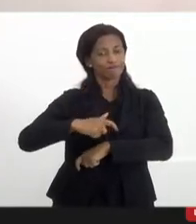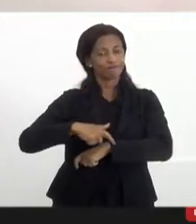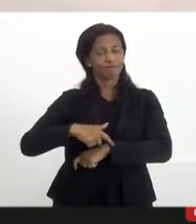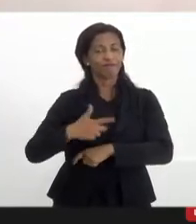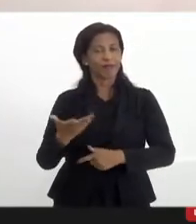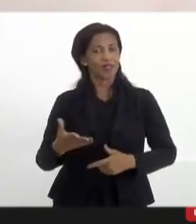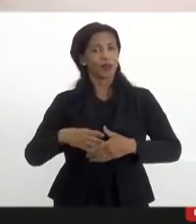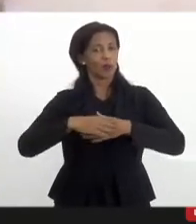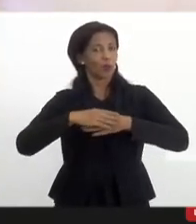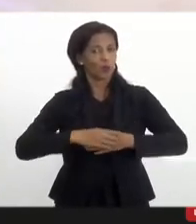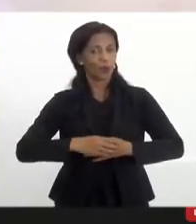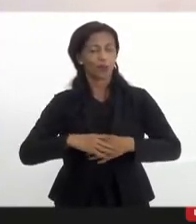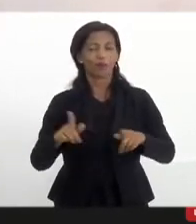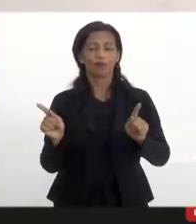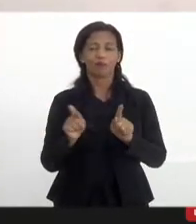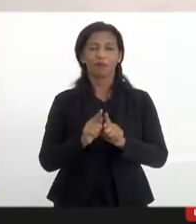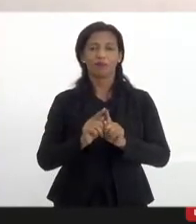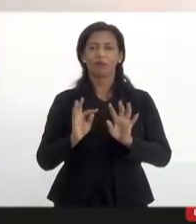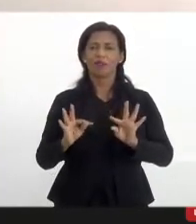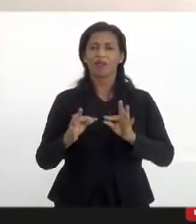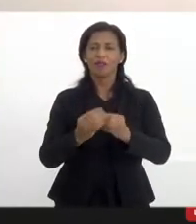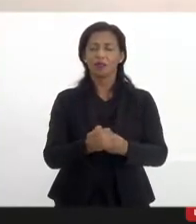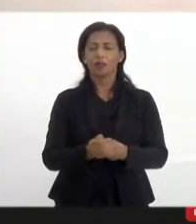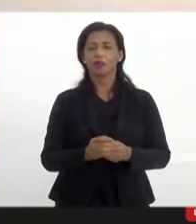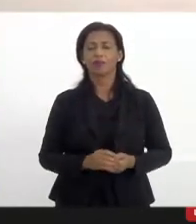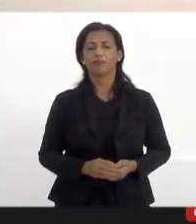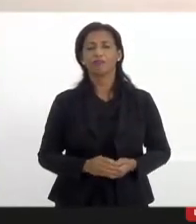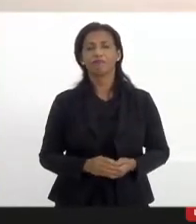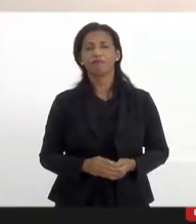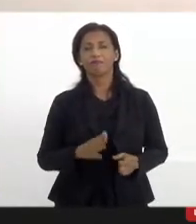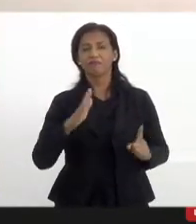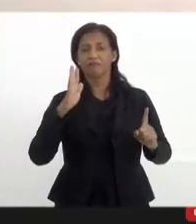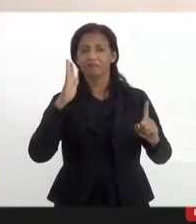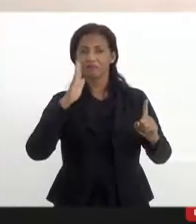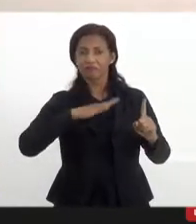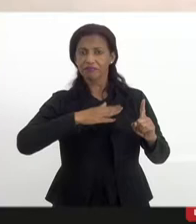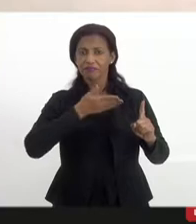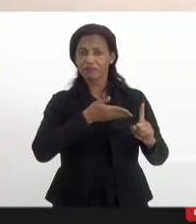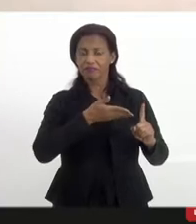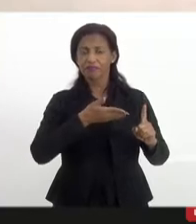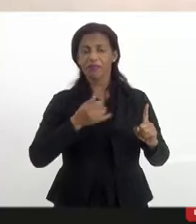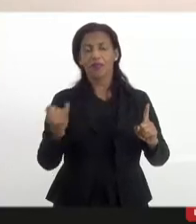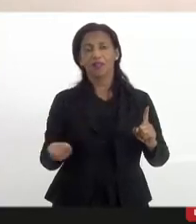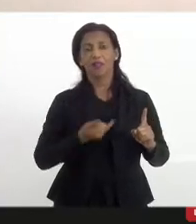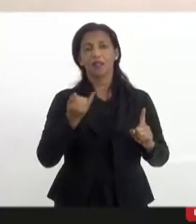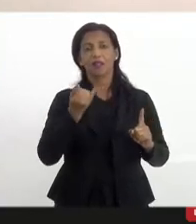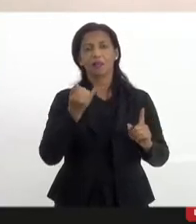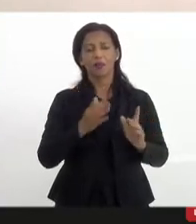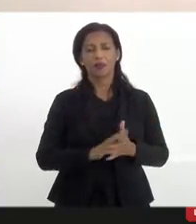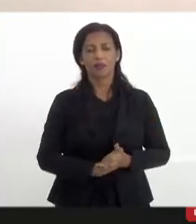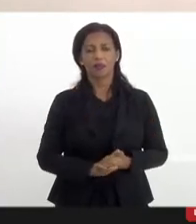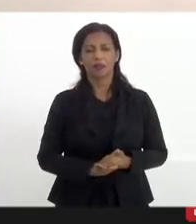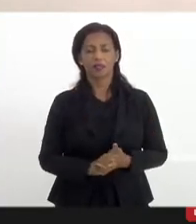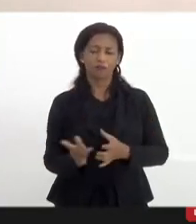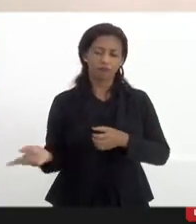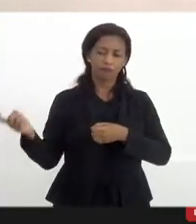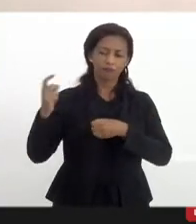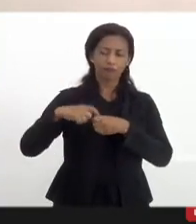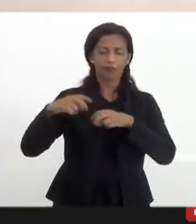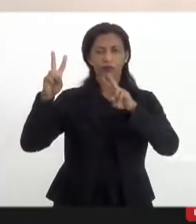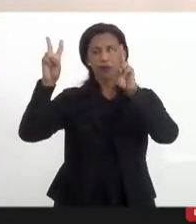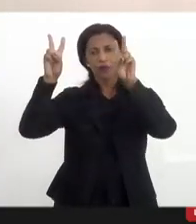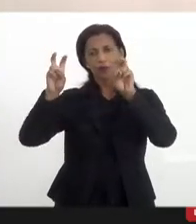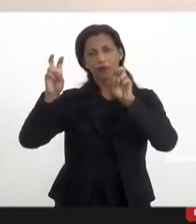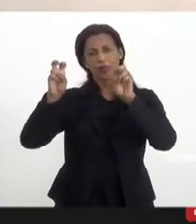saúdo também a todos. e queria referenciar aqui a importância de pautar esse tema aqui no Poder